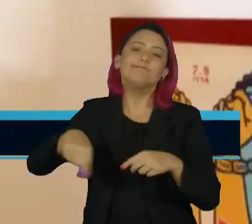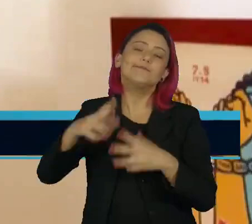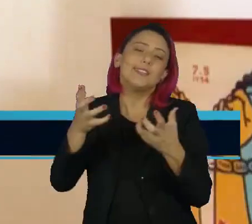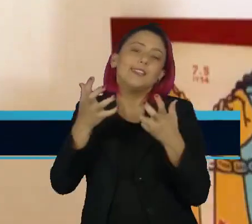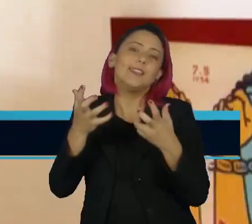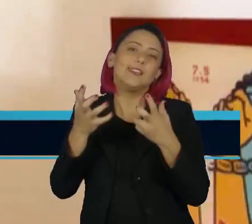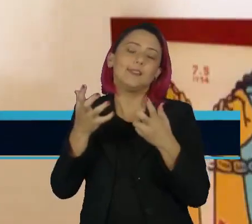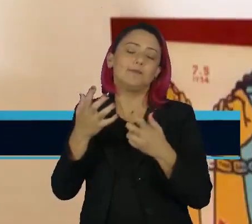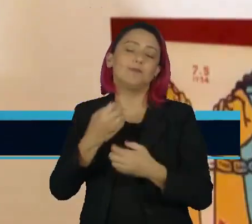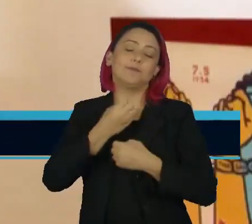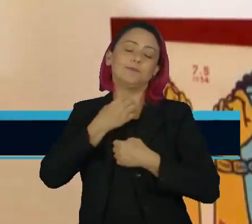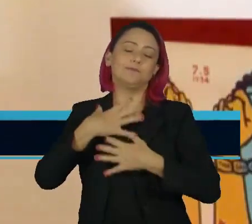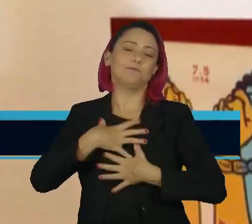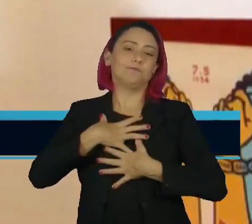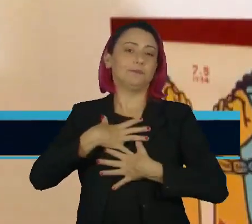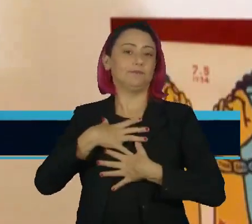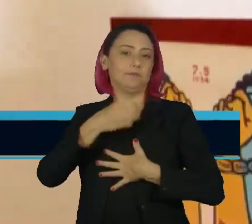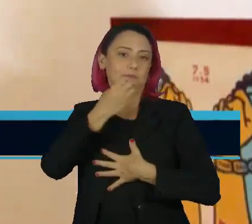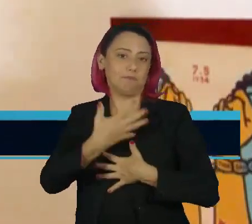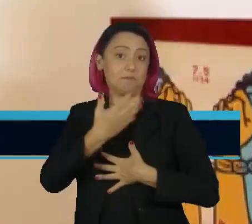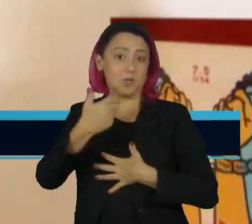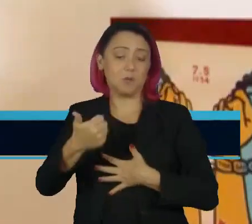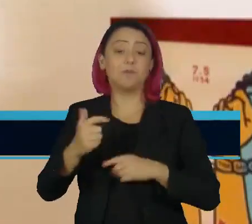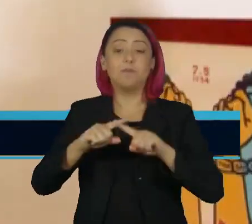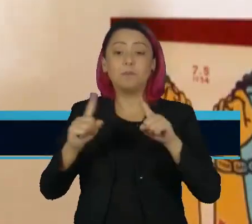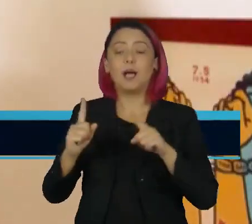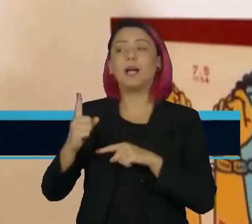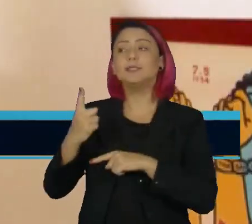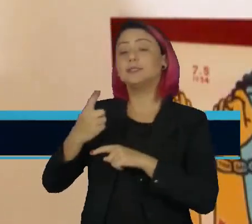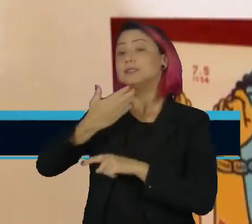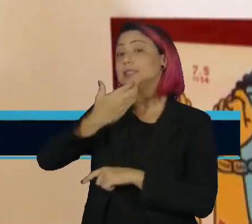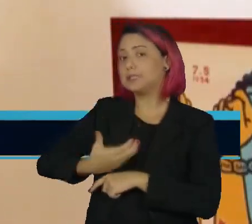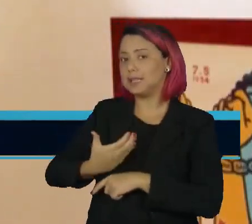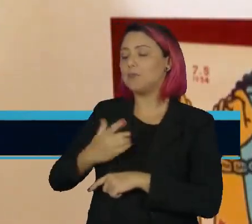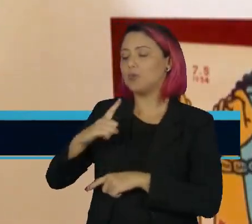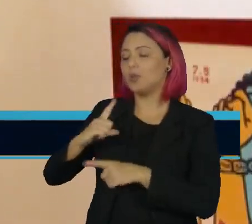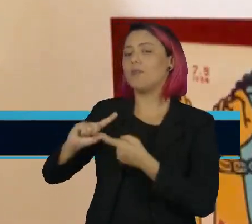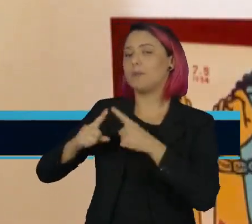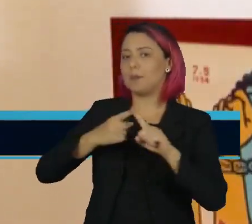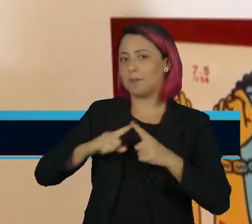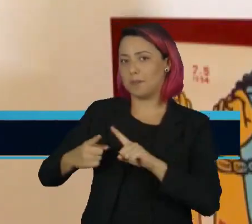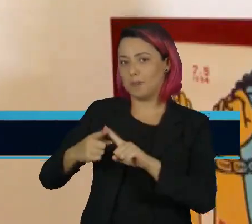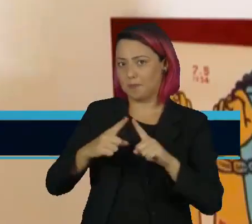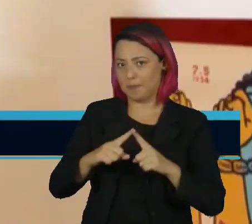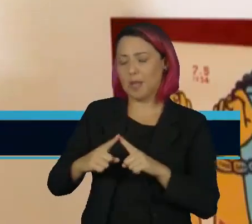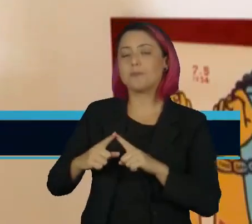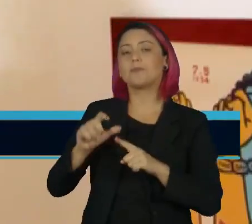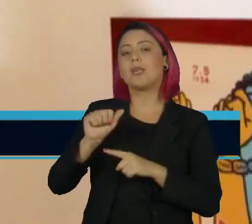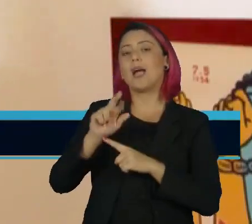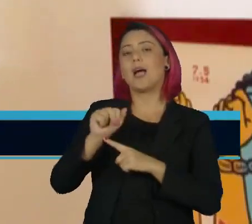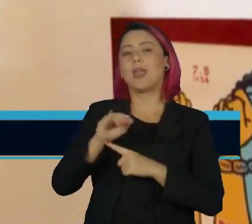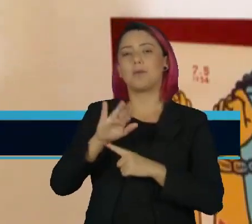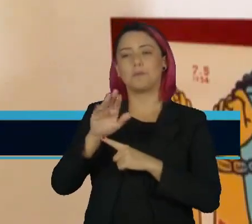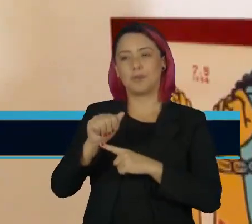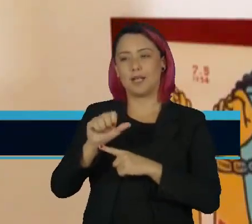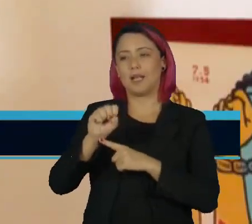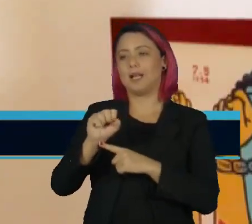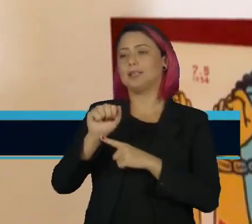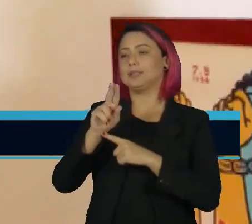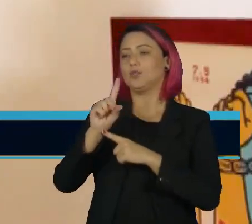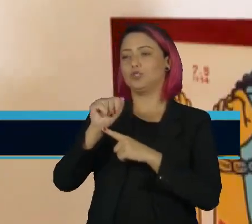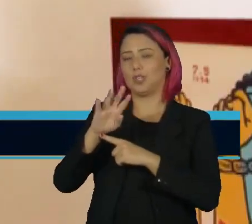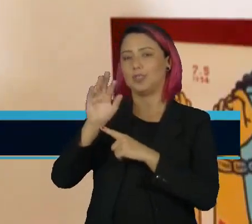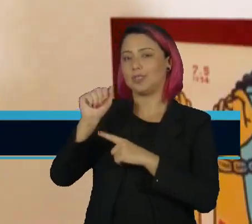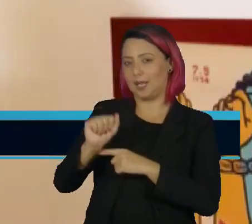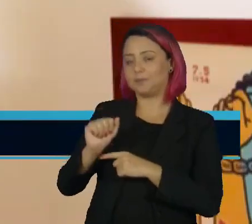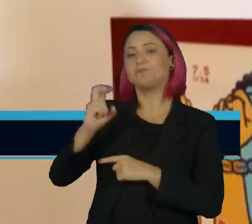Durante a última reunião do grupo, em dezembro, em Riad, na Arábia Saudita, o governo brasileiro se limitou a